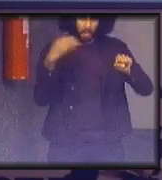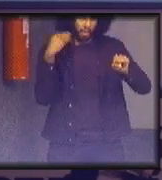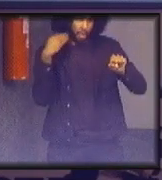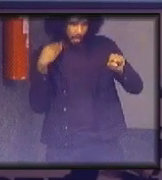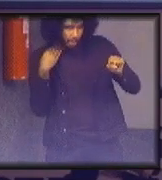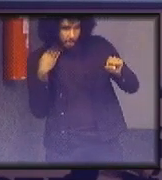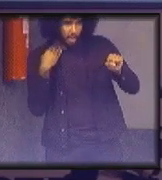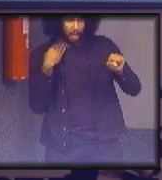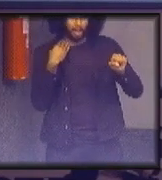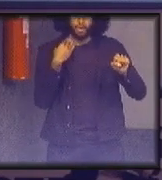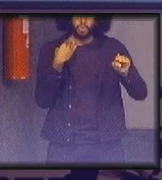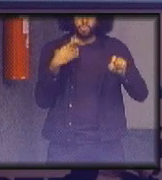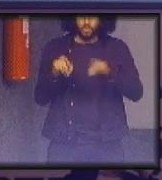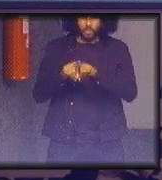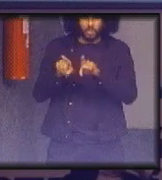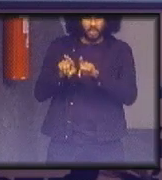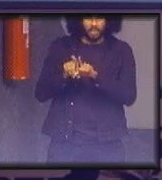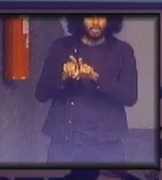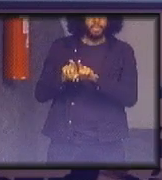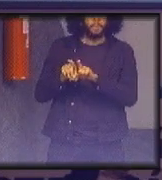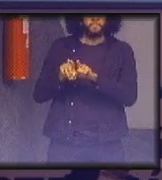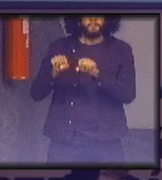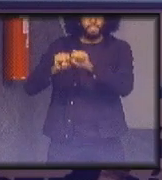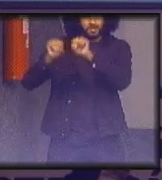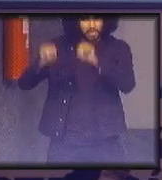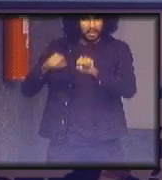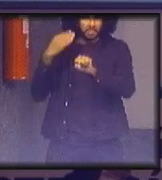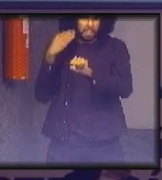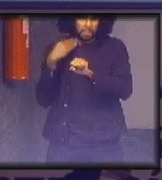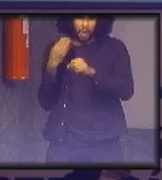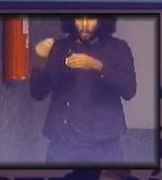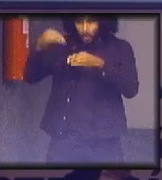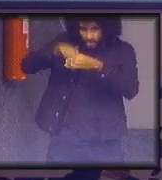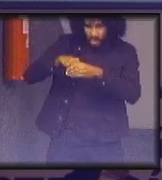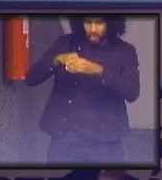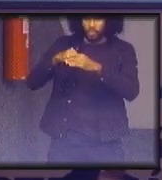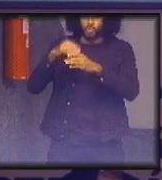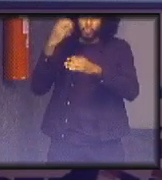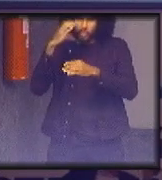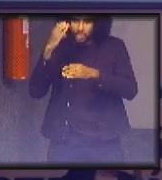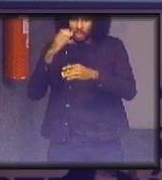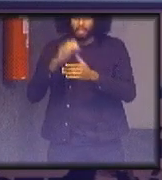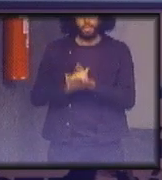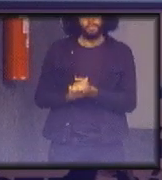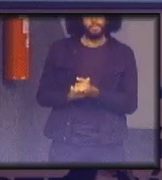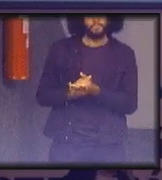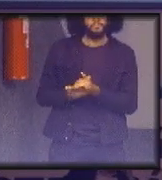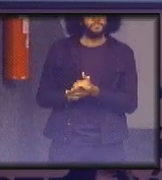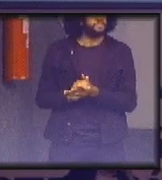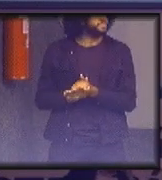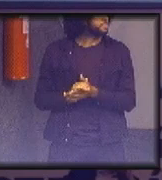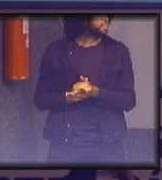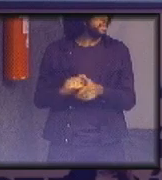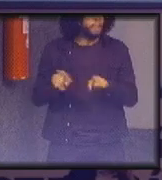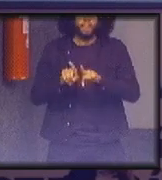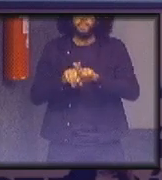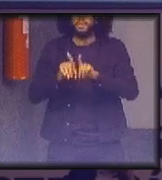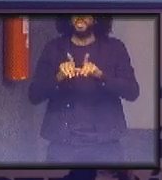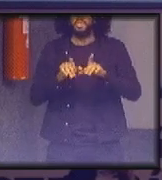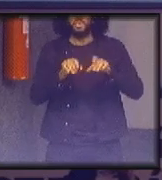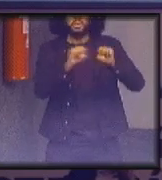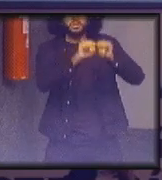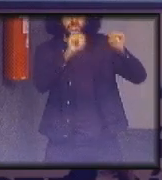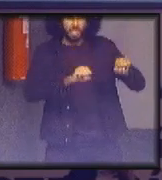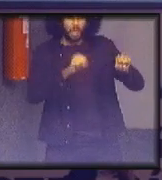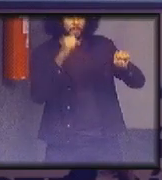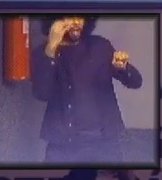blockchain colocando sistema de pagamento bancário no celular seu cartão de crédito sistema de